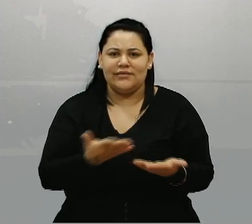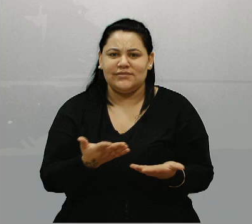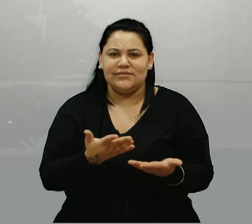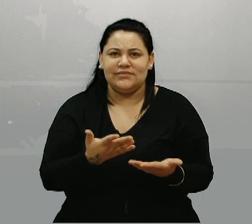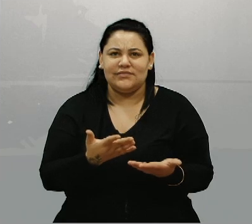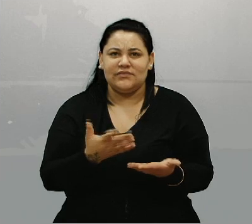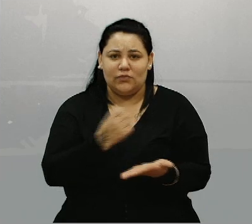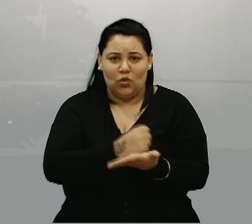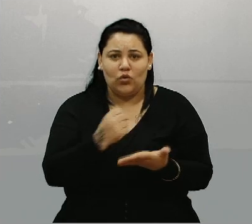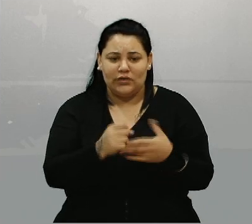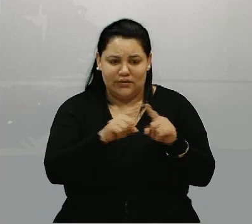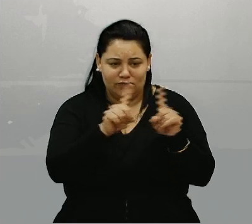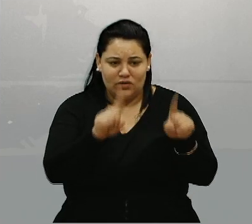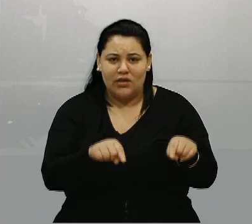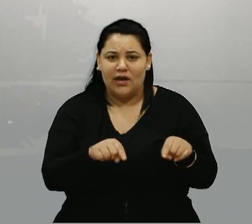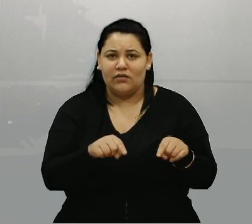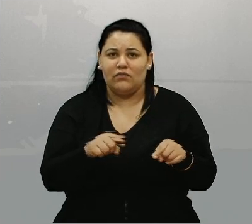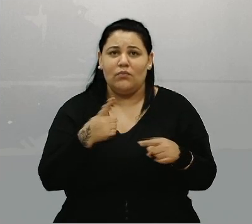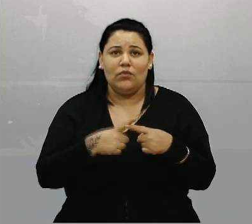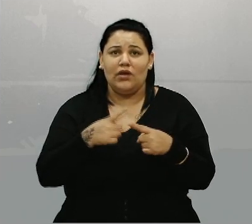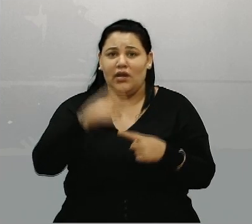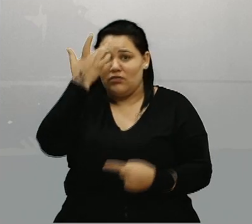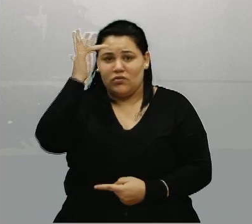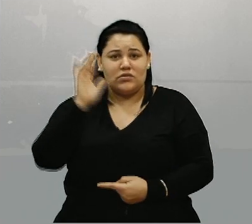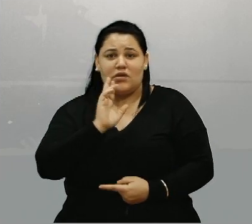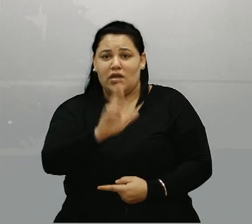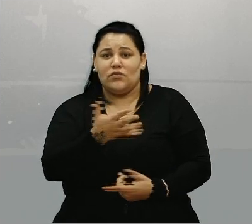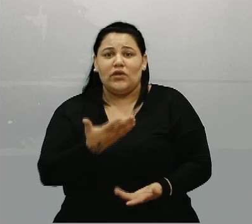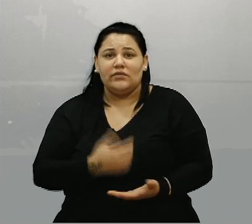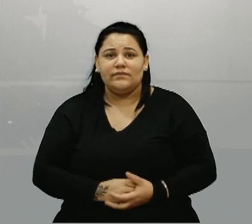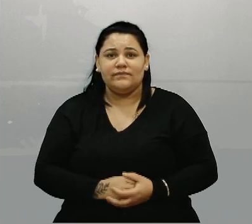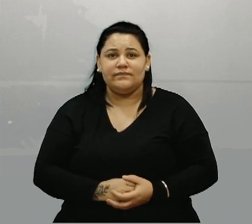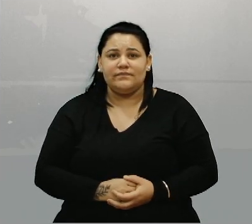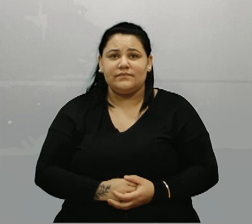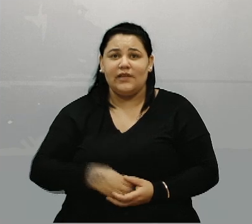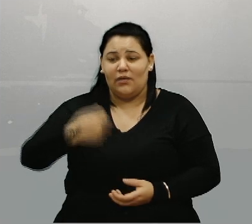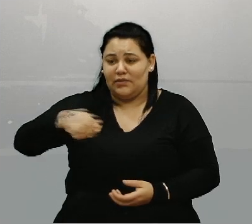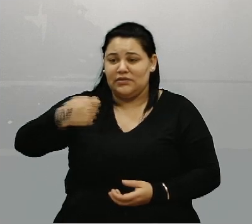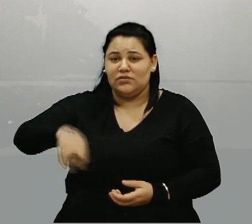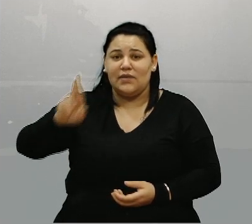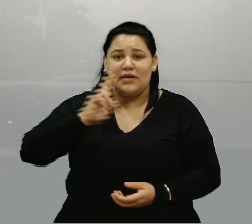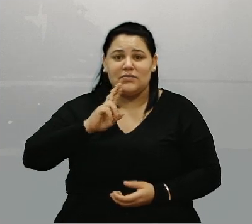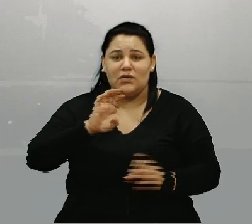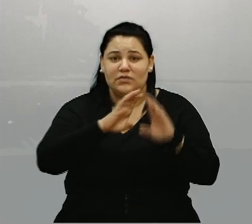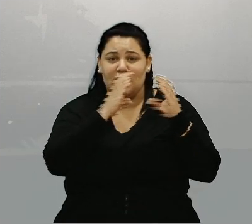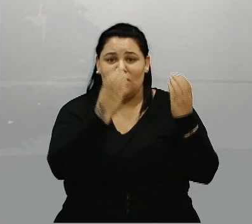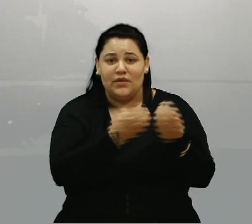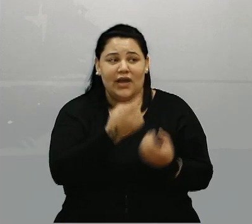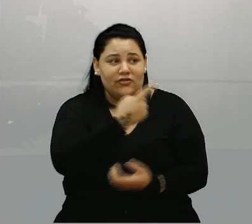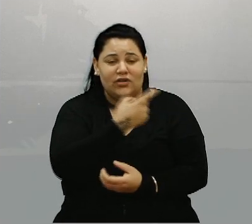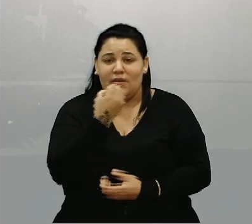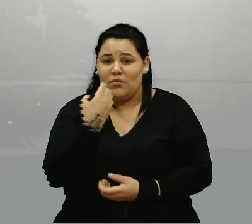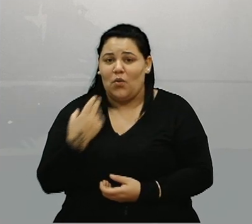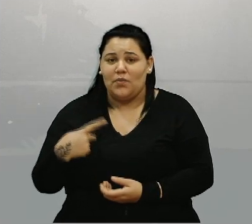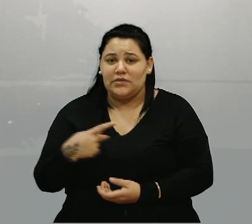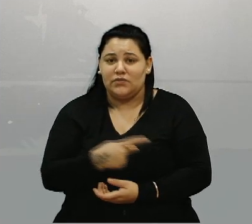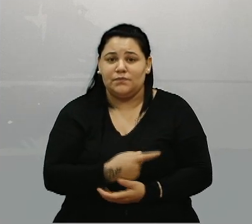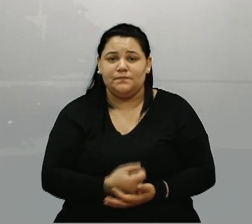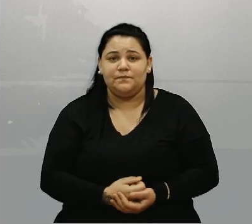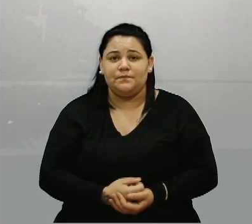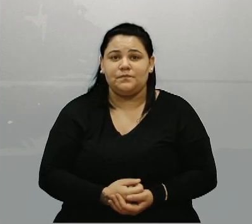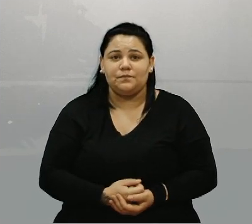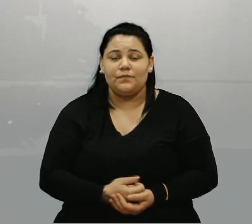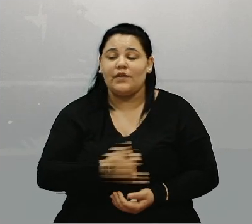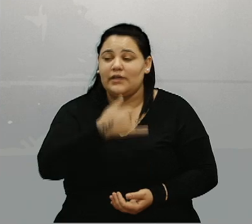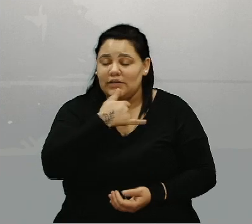trabalhador, porque daí eu não sei o que dizer. Eu preciso de uma resposta para a comunidade lá do Bom Pastor. Tristes